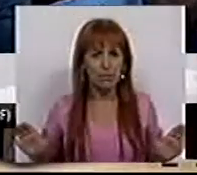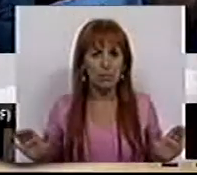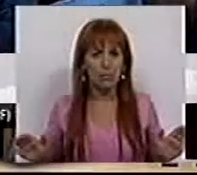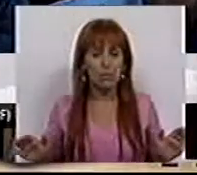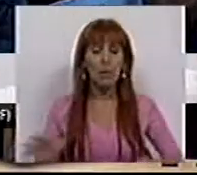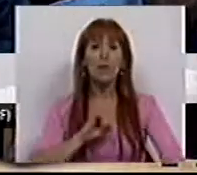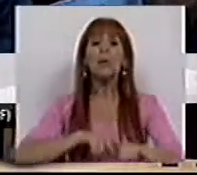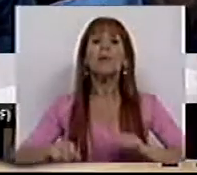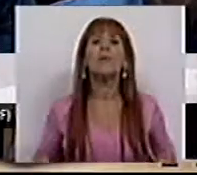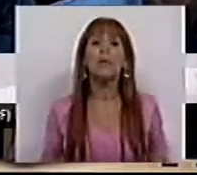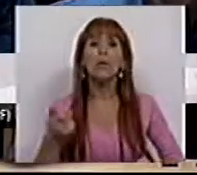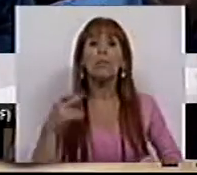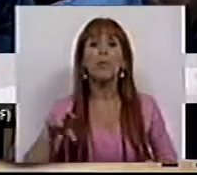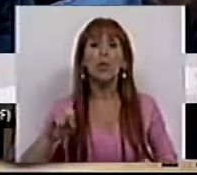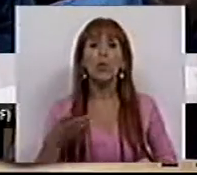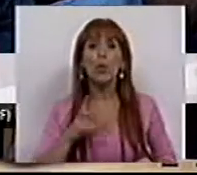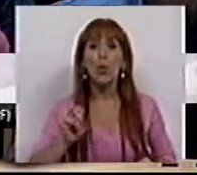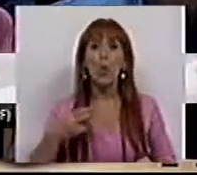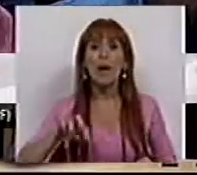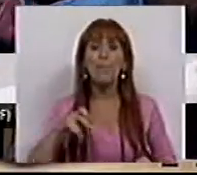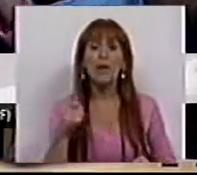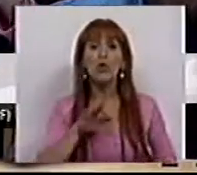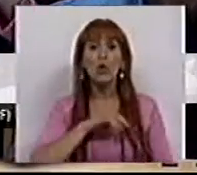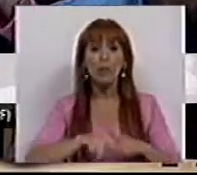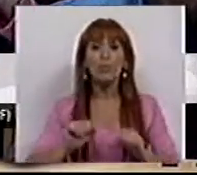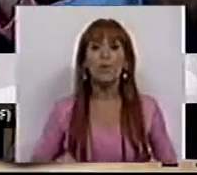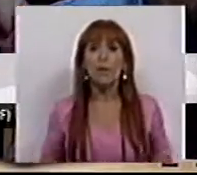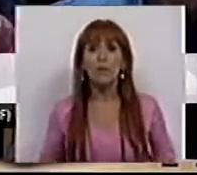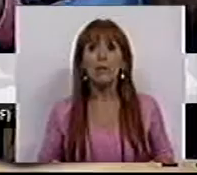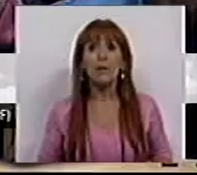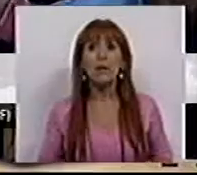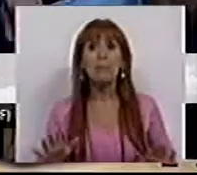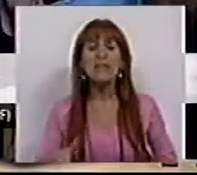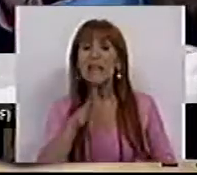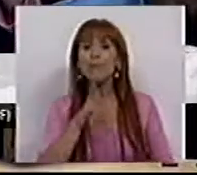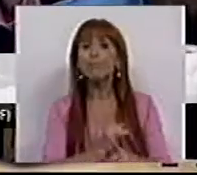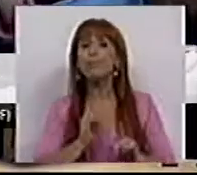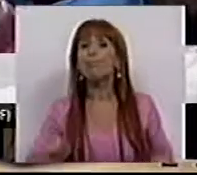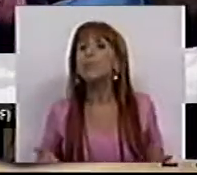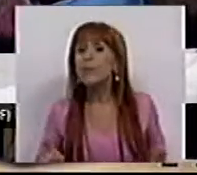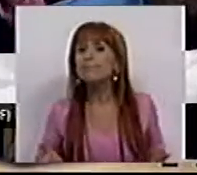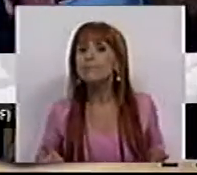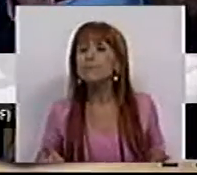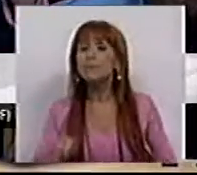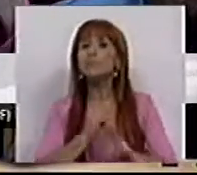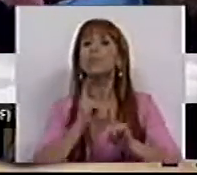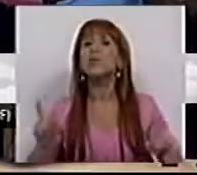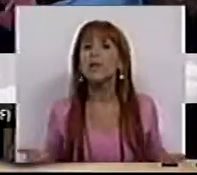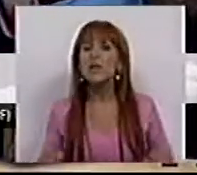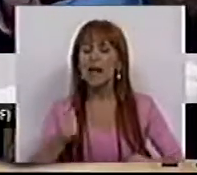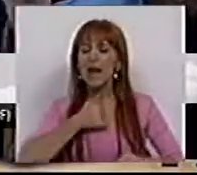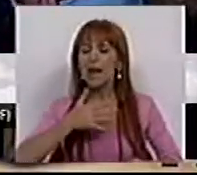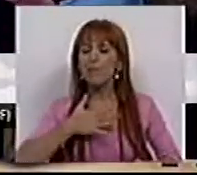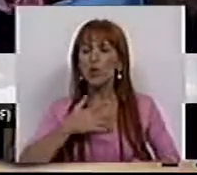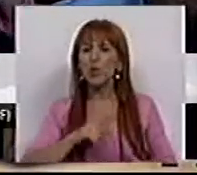Sr. Deputado Bruno Coimbra, o Sr. Deputado tem que justificar porque é que uma